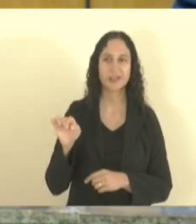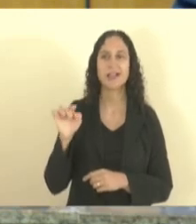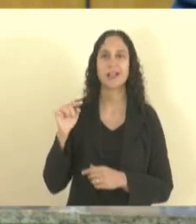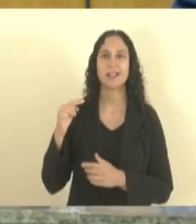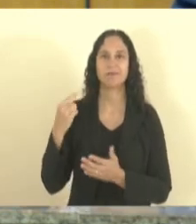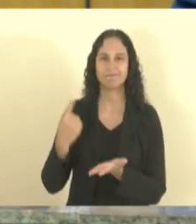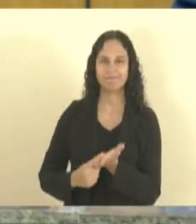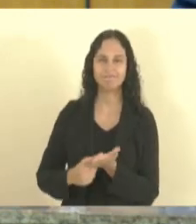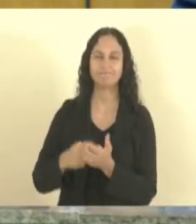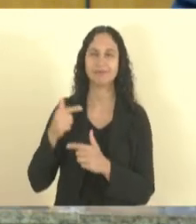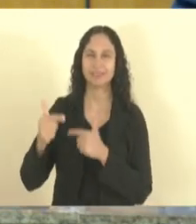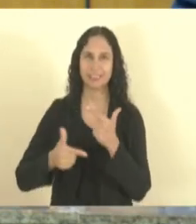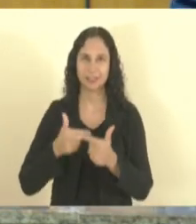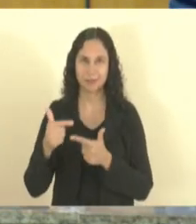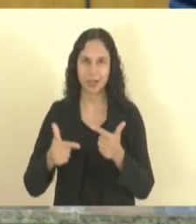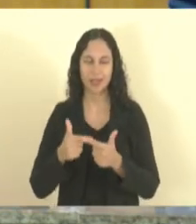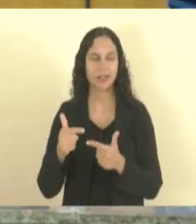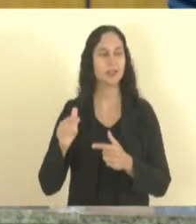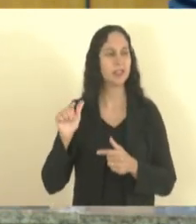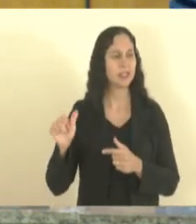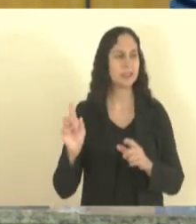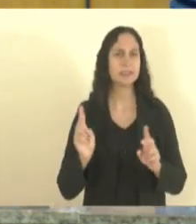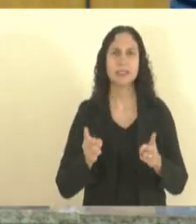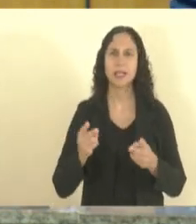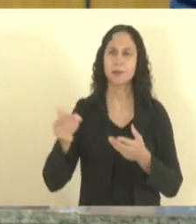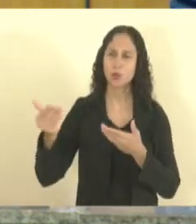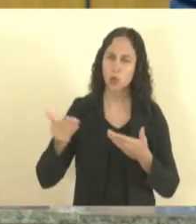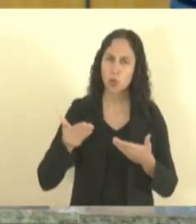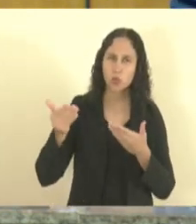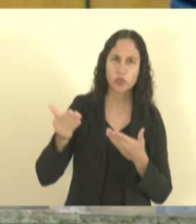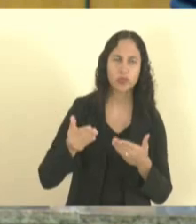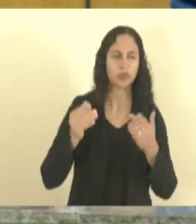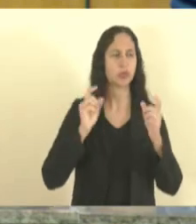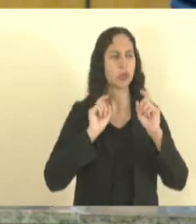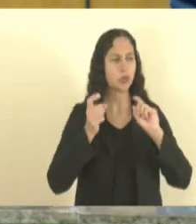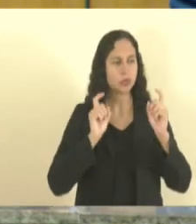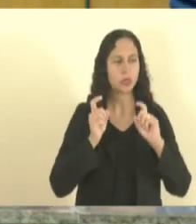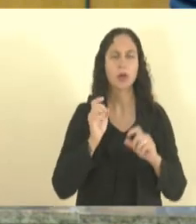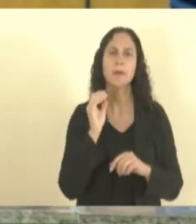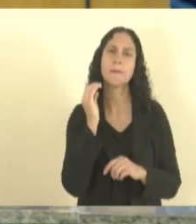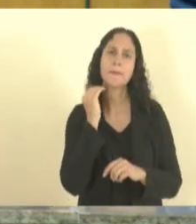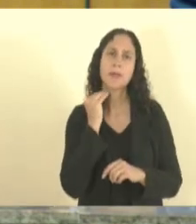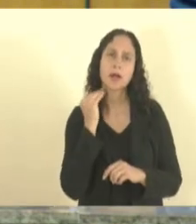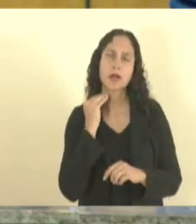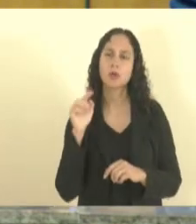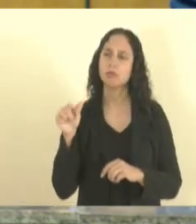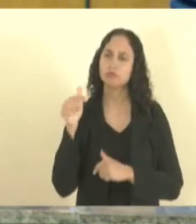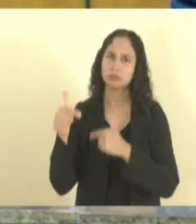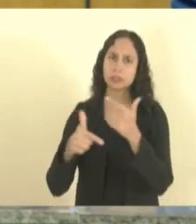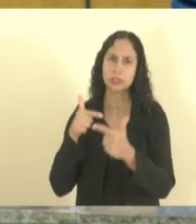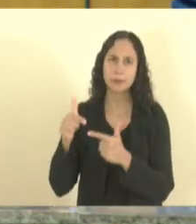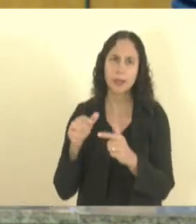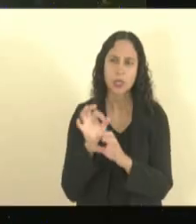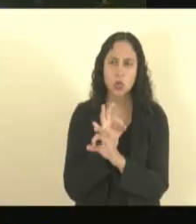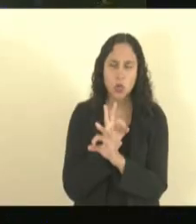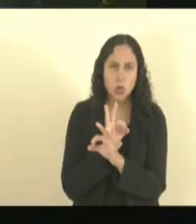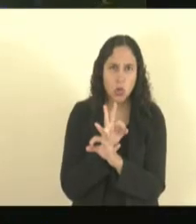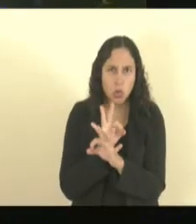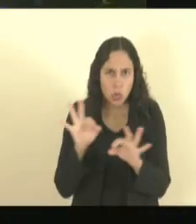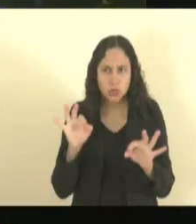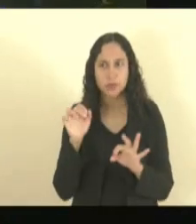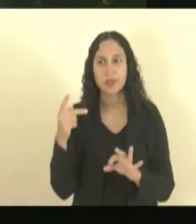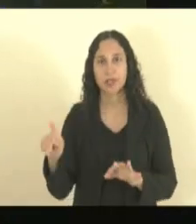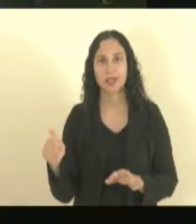vem sempre convidando para os eventos para os reuniões do banco do nordeste está fazendo um belíssimo trabalho que é inclusive